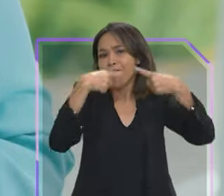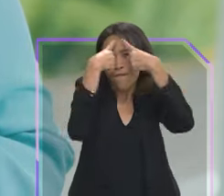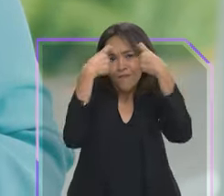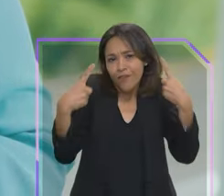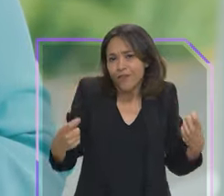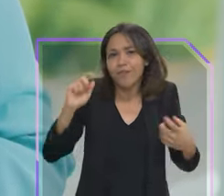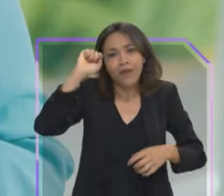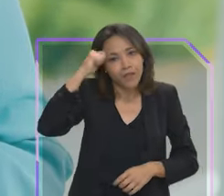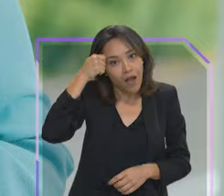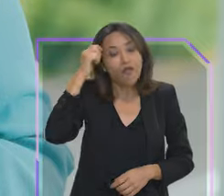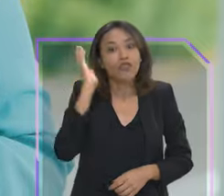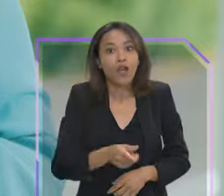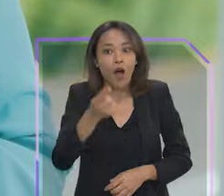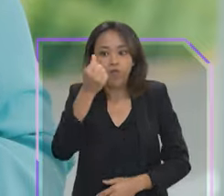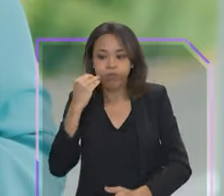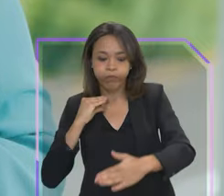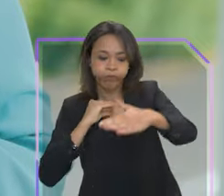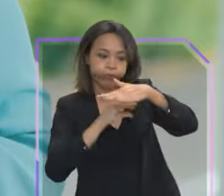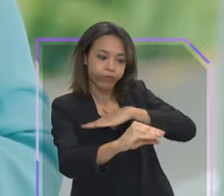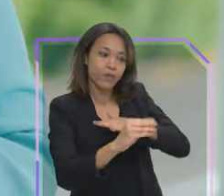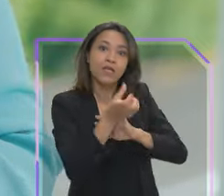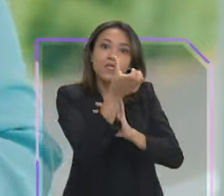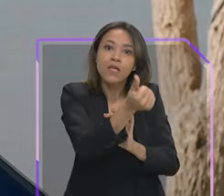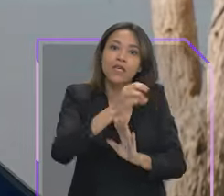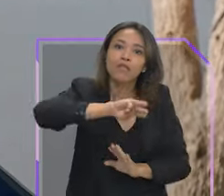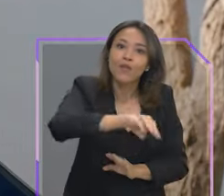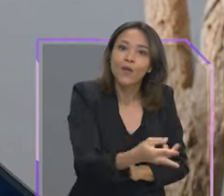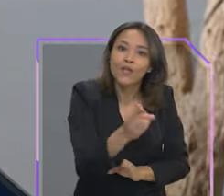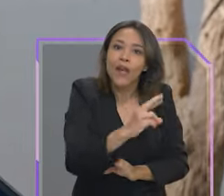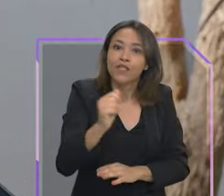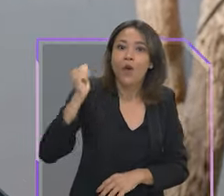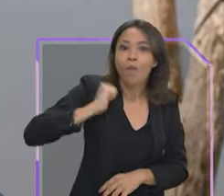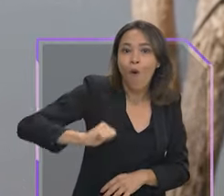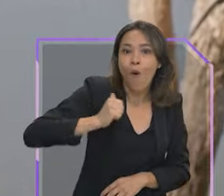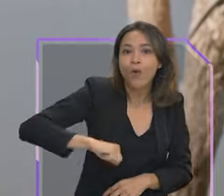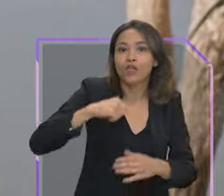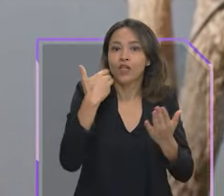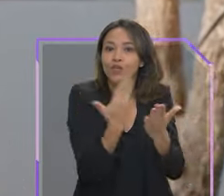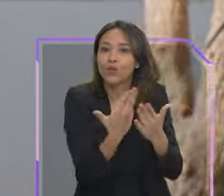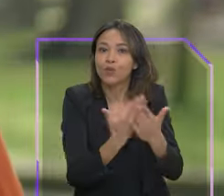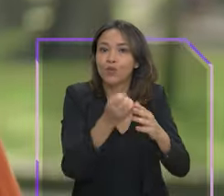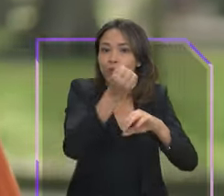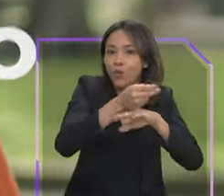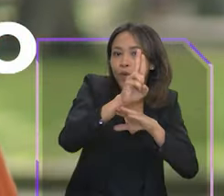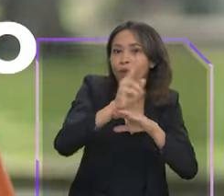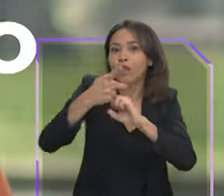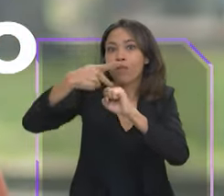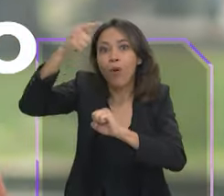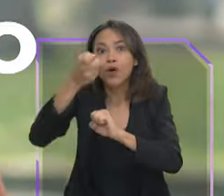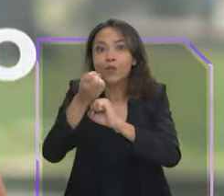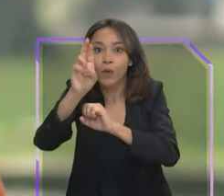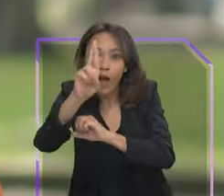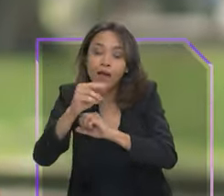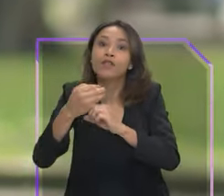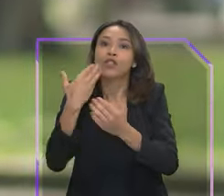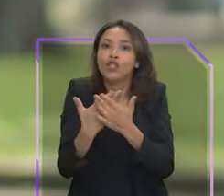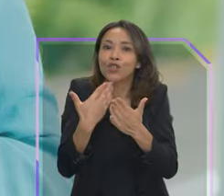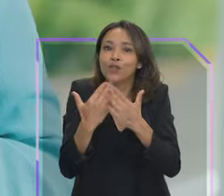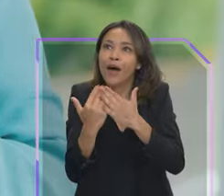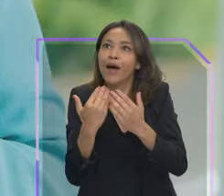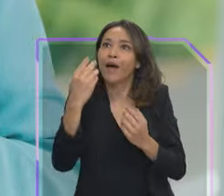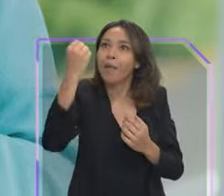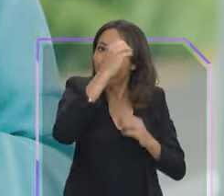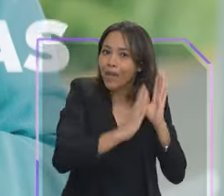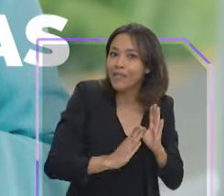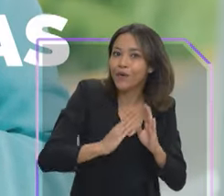racial. E está investindo 6 milhões de reais na oferta de bolsa, doutorado e pós-doutorado santuíche